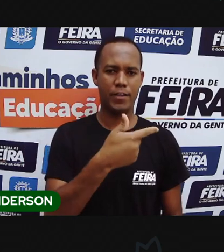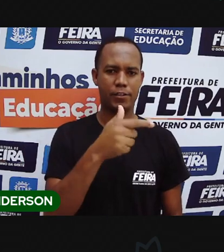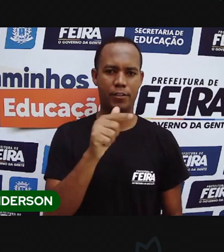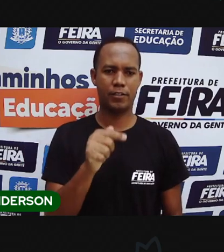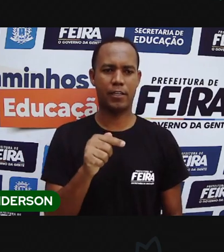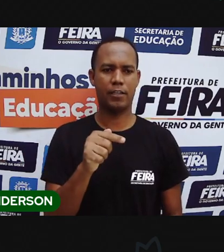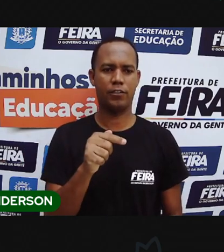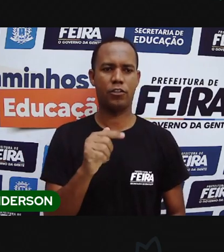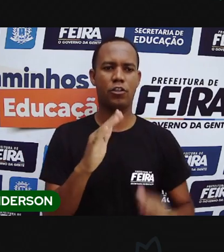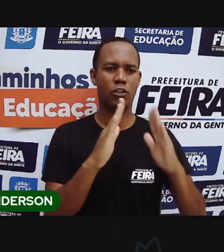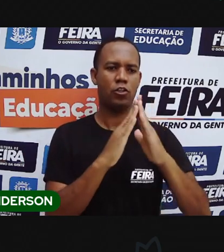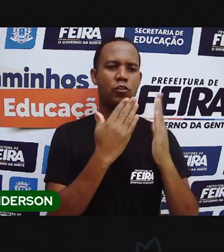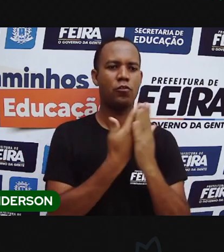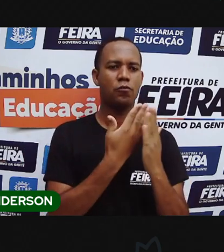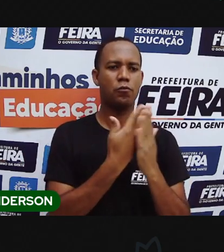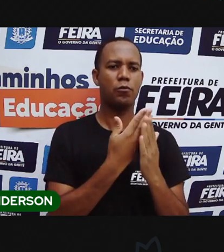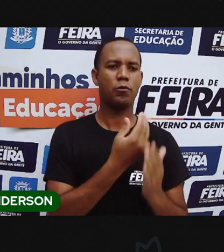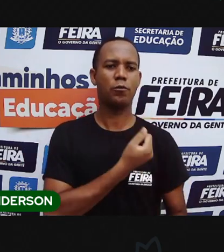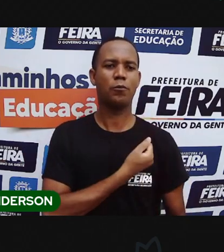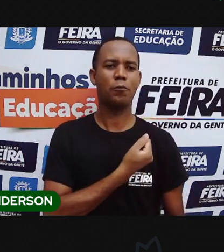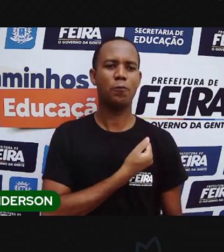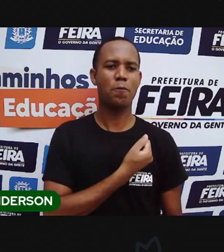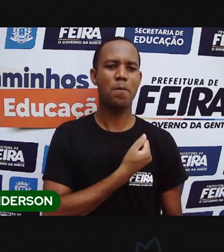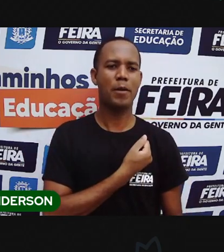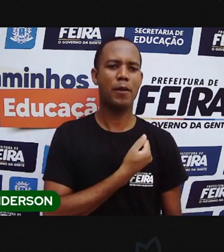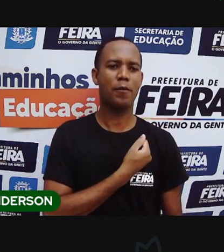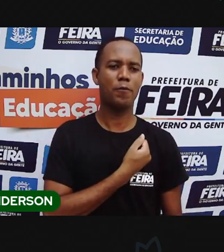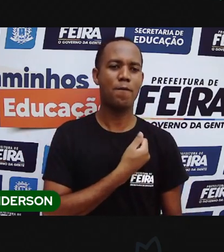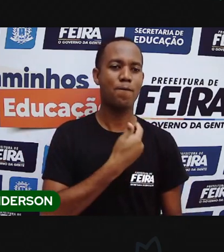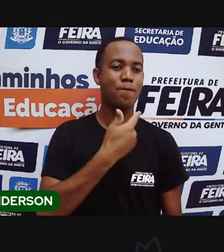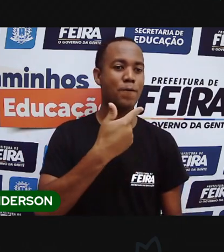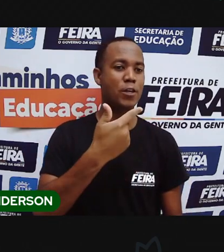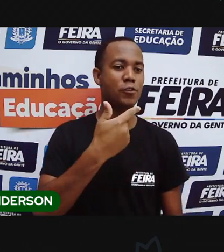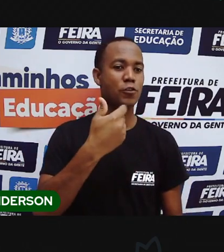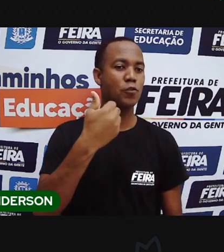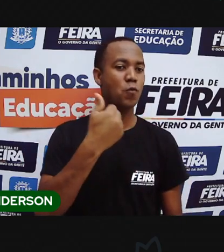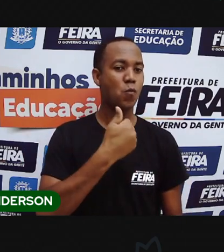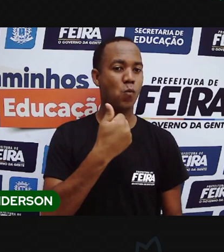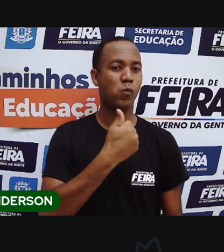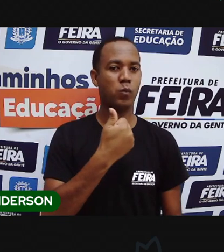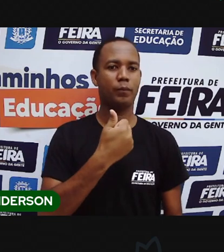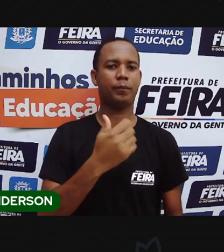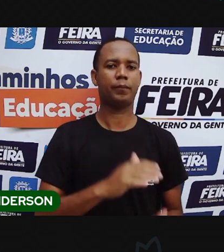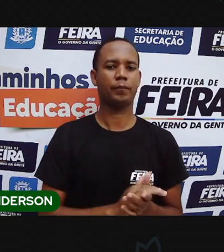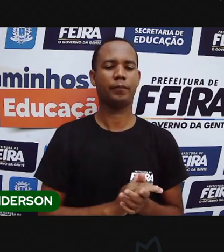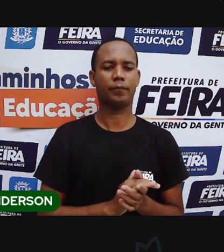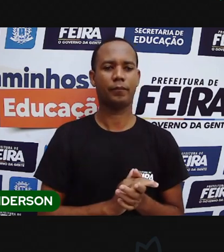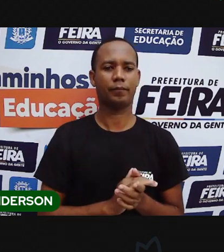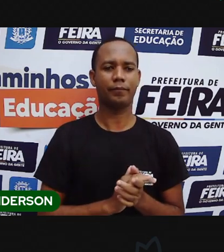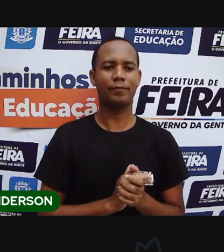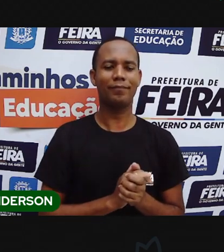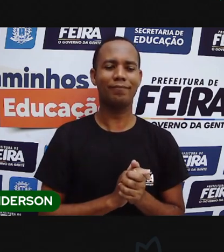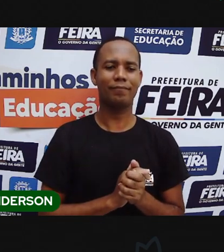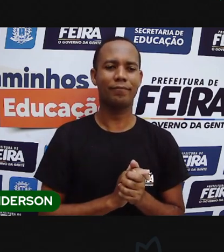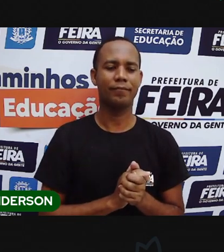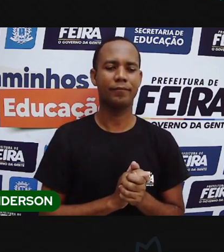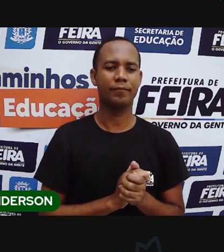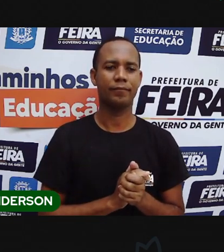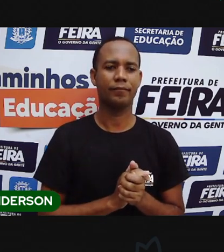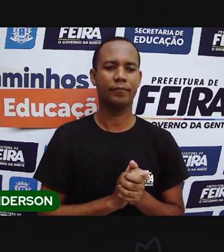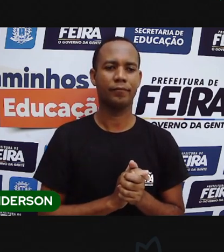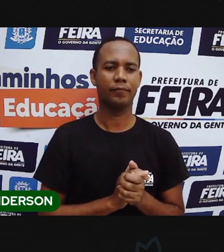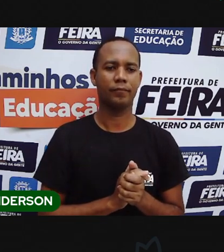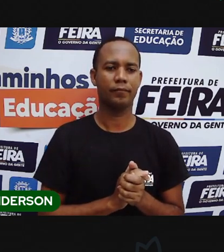nossa aula de número 21. tô no pé escada, porque essa numeração das aulas já vai ficar confusa. Dia